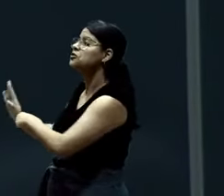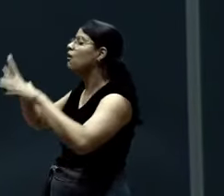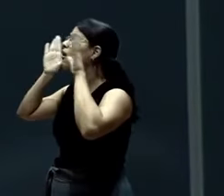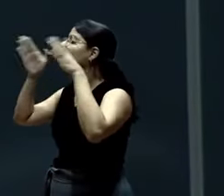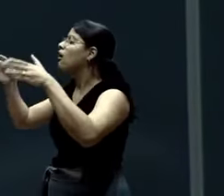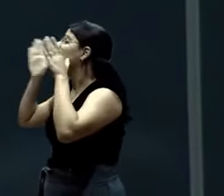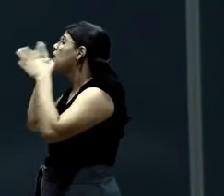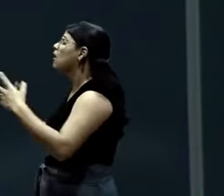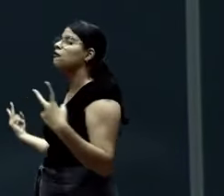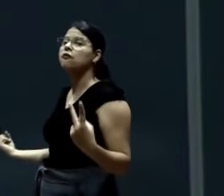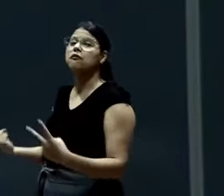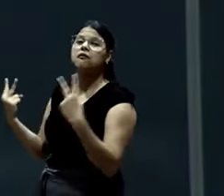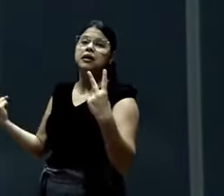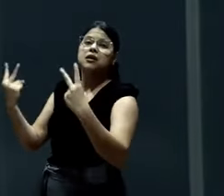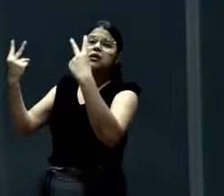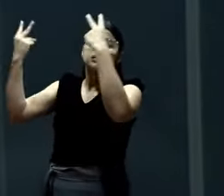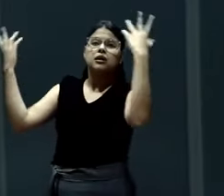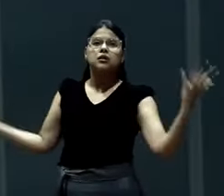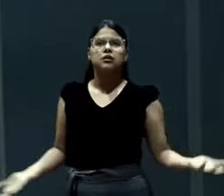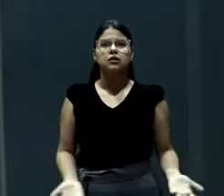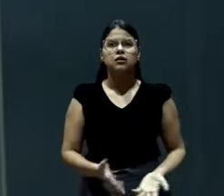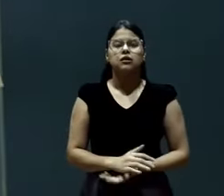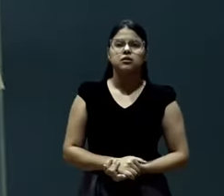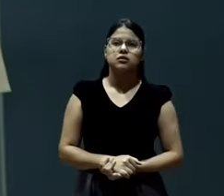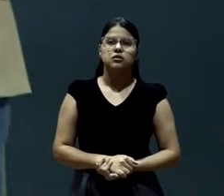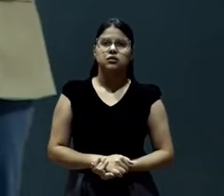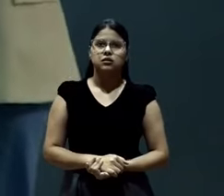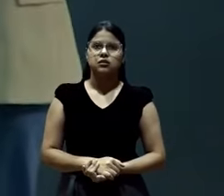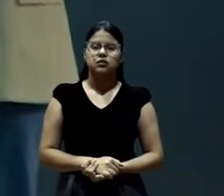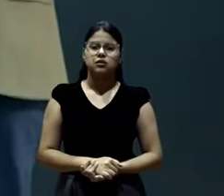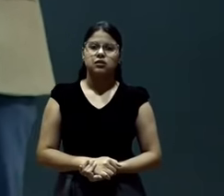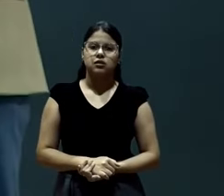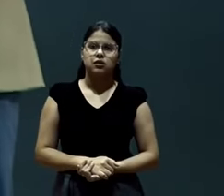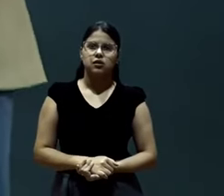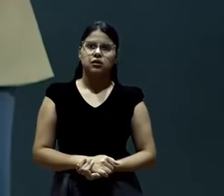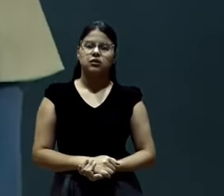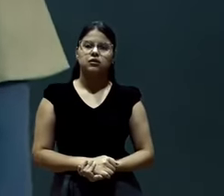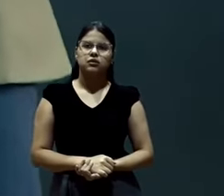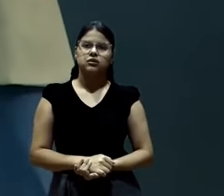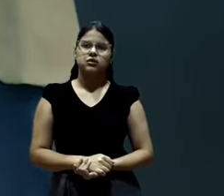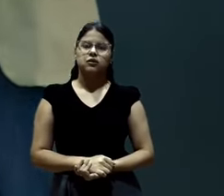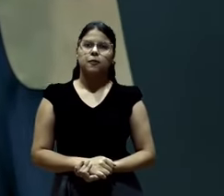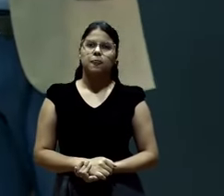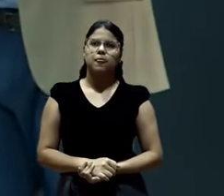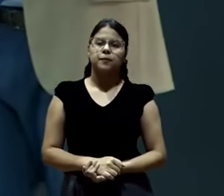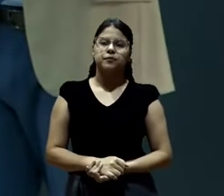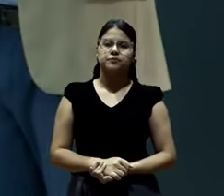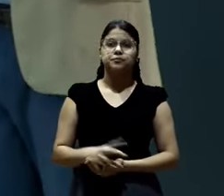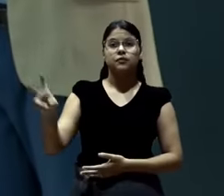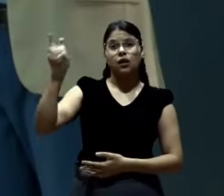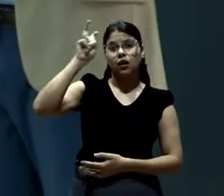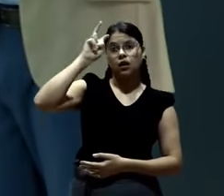valorizar. Mais os de fora. Eu não vou. Conseguir. Concluir. Quinta-feira que vem.